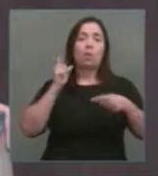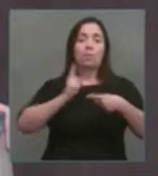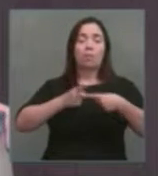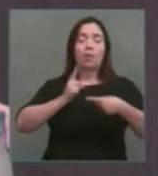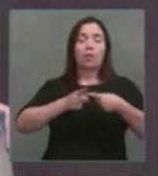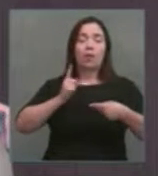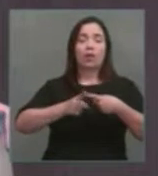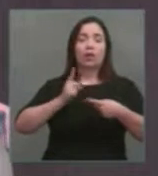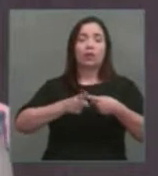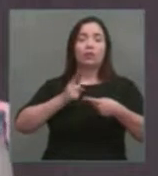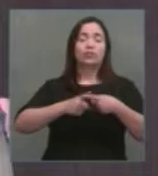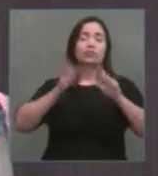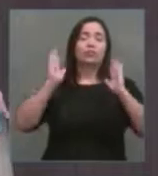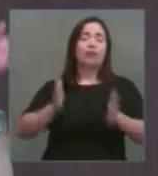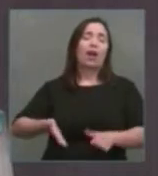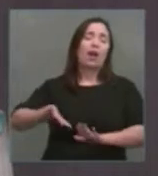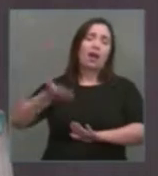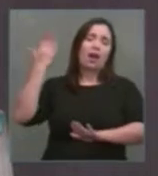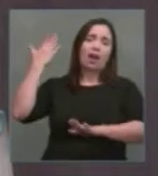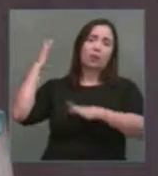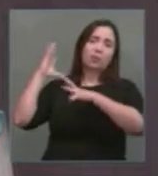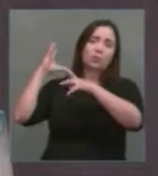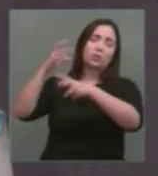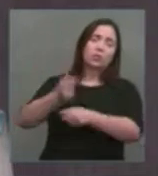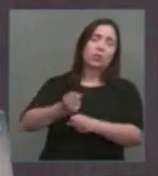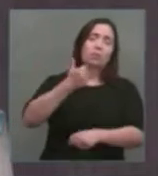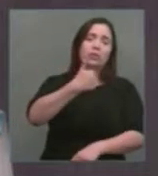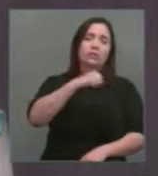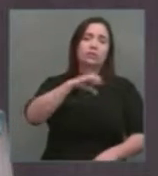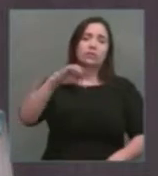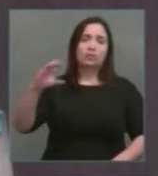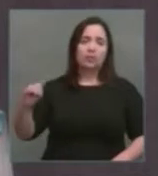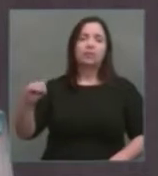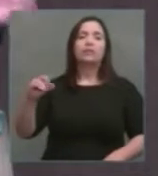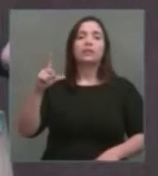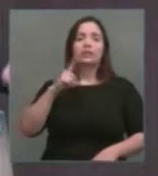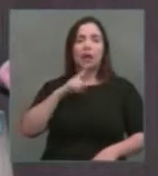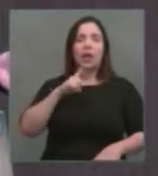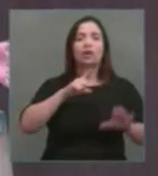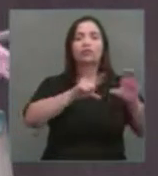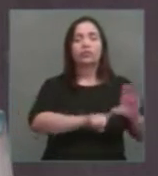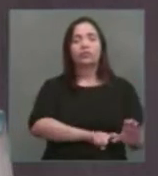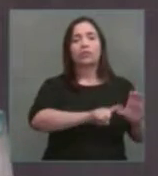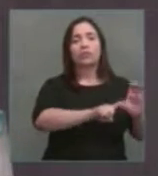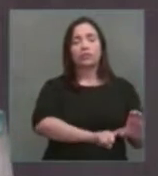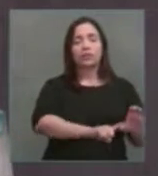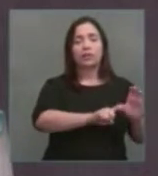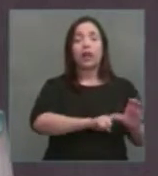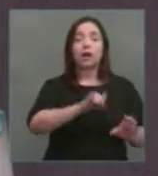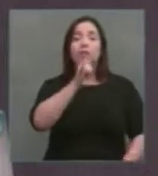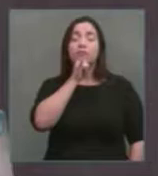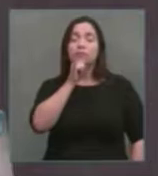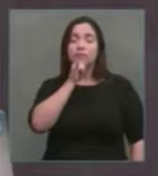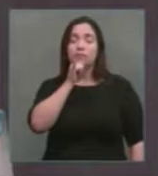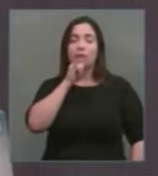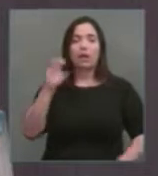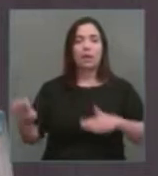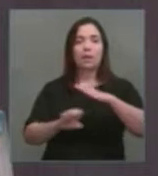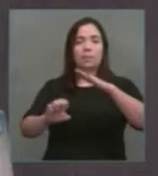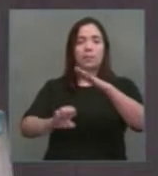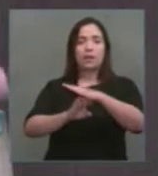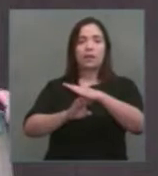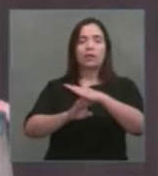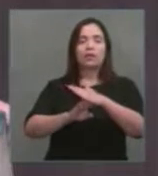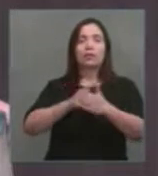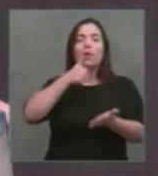porque elas já vinham, desde os anos 90, contribuindo para a rolagem da dívida. Um exemplo é a empresa de Correios e